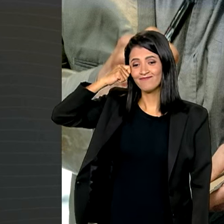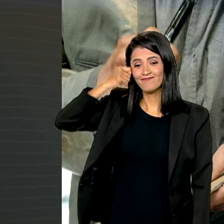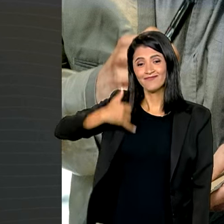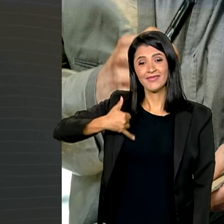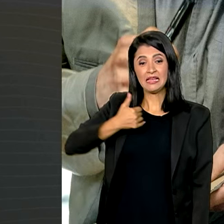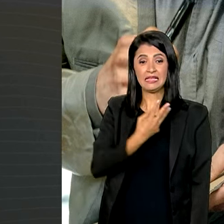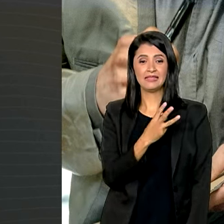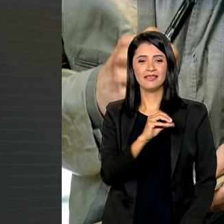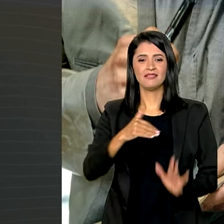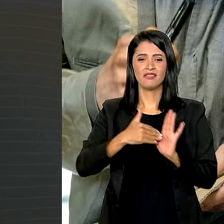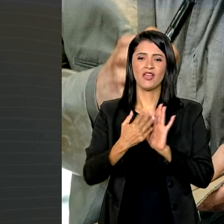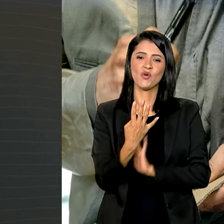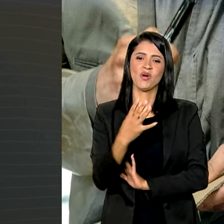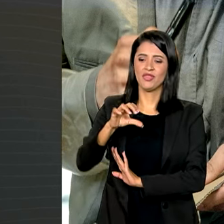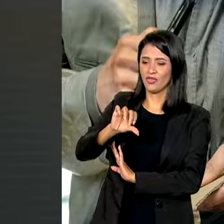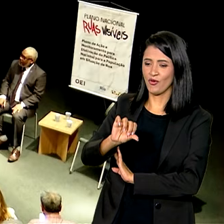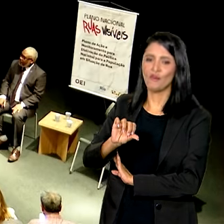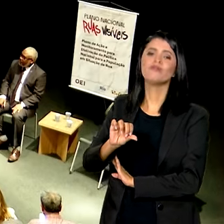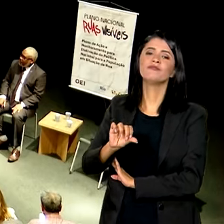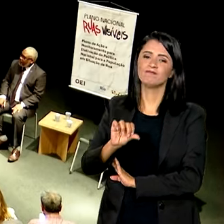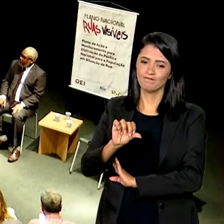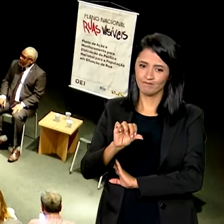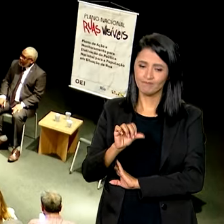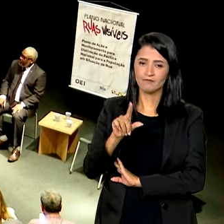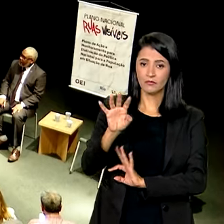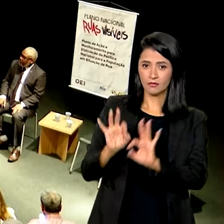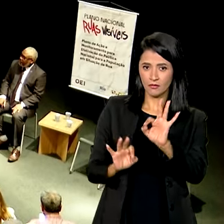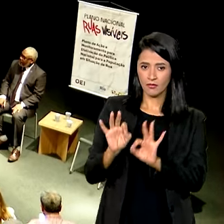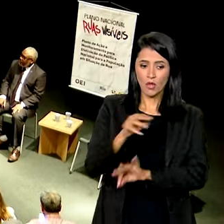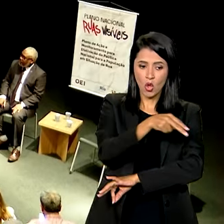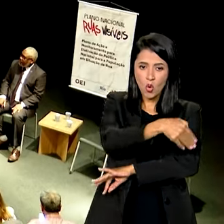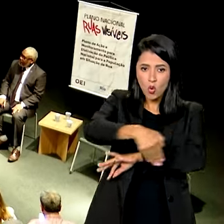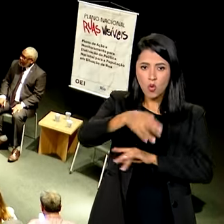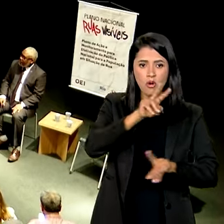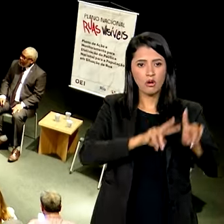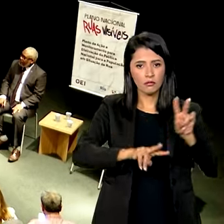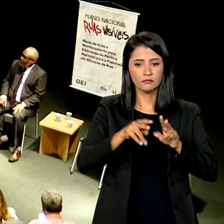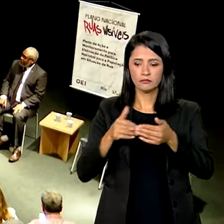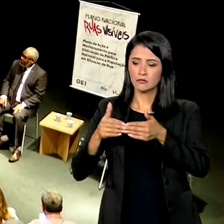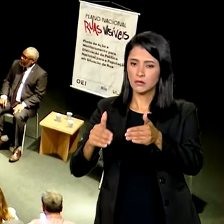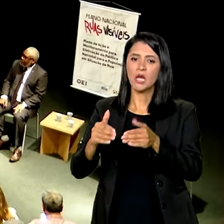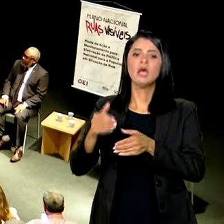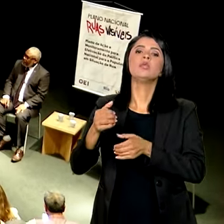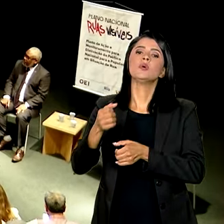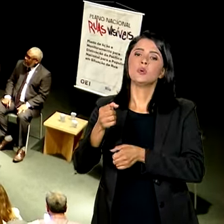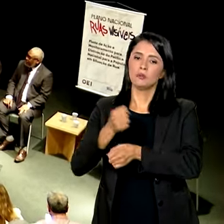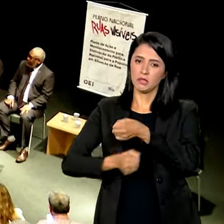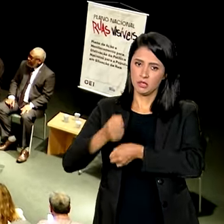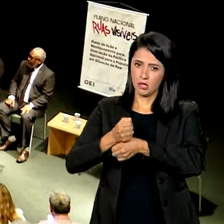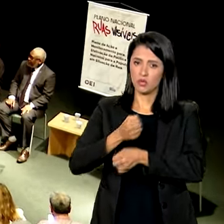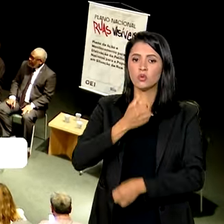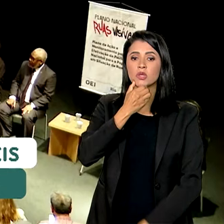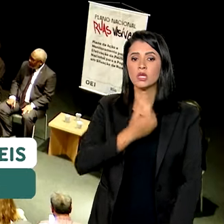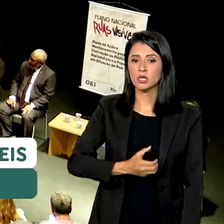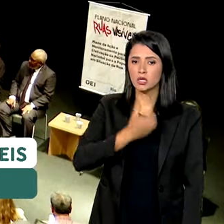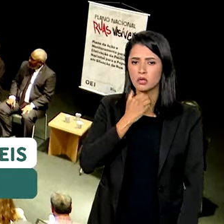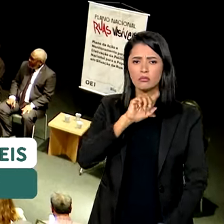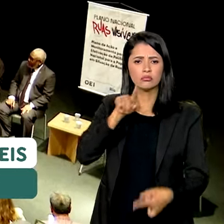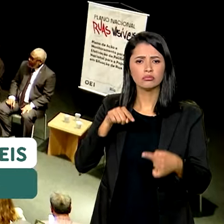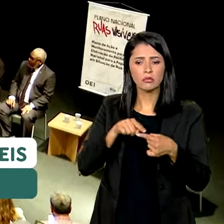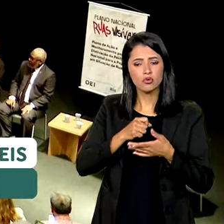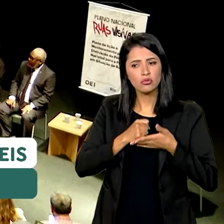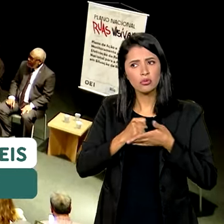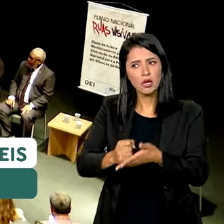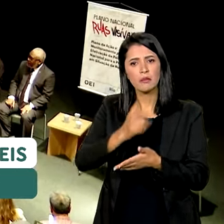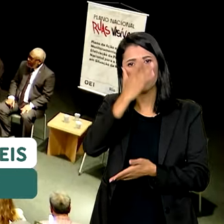idades de 30 a 49 anos. O Plano Ruas Visíveis foi lançado em dezembro do ano passado. O objetivo é auxiliar